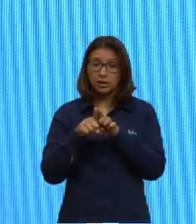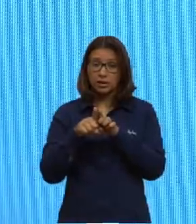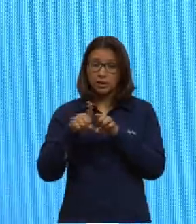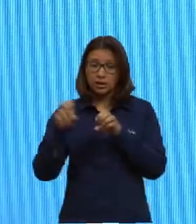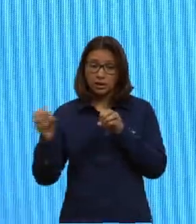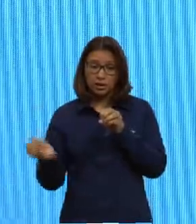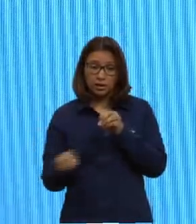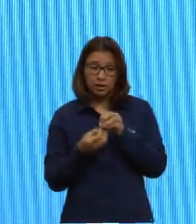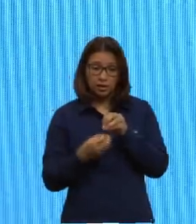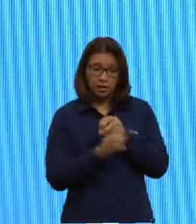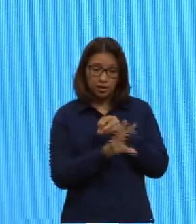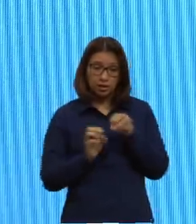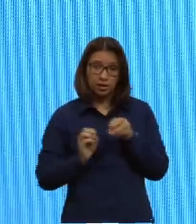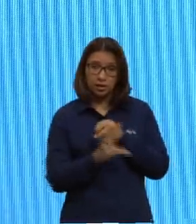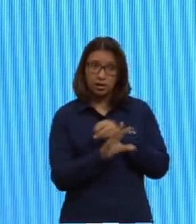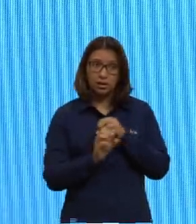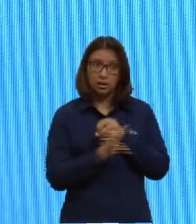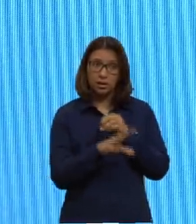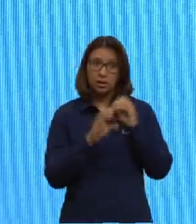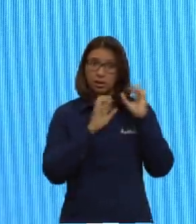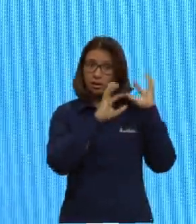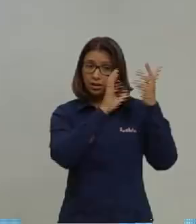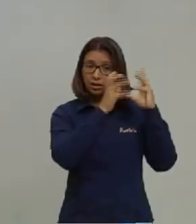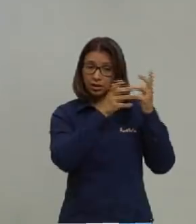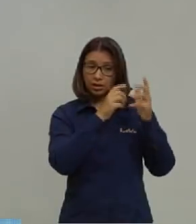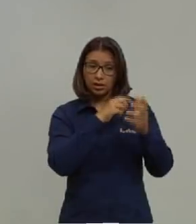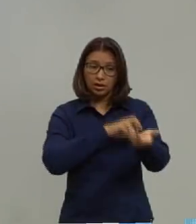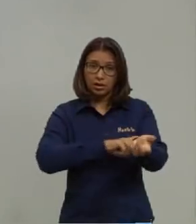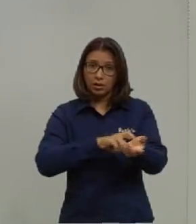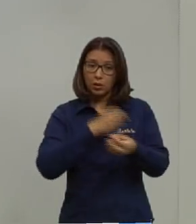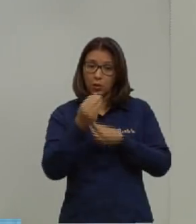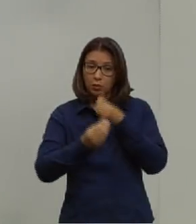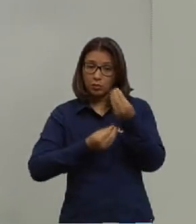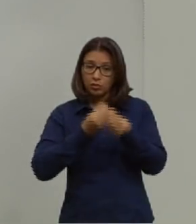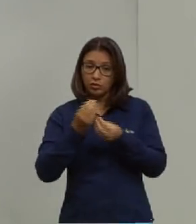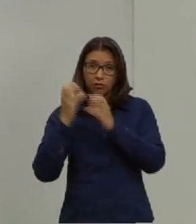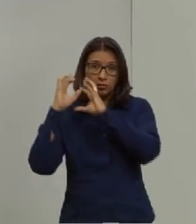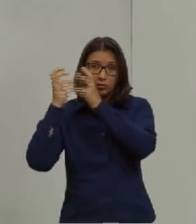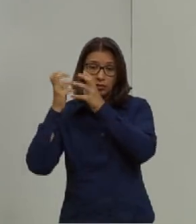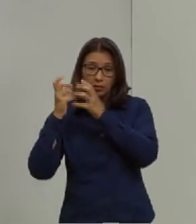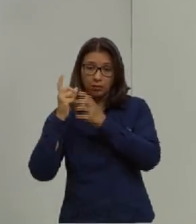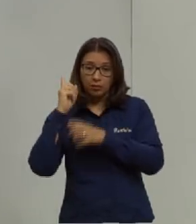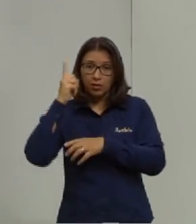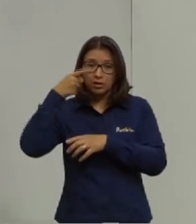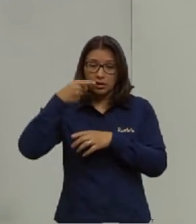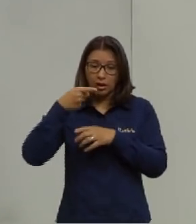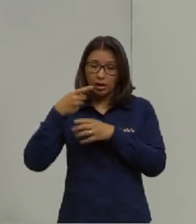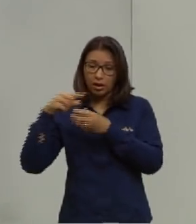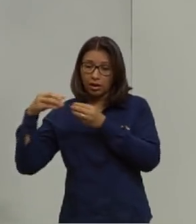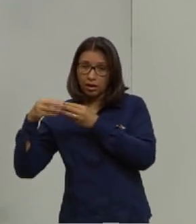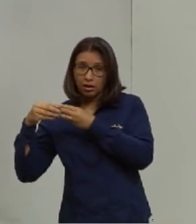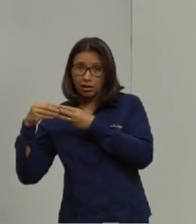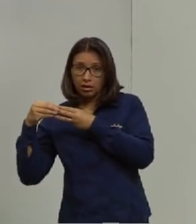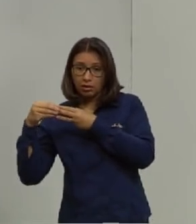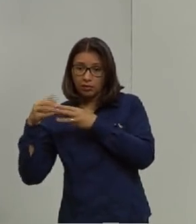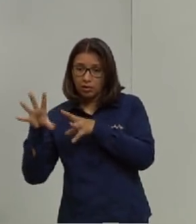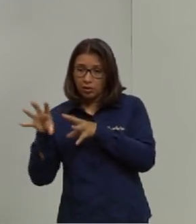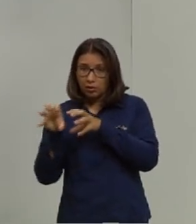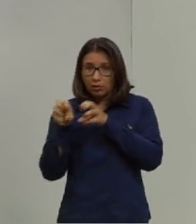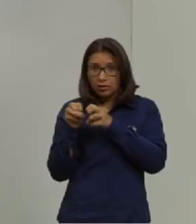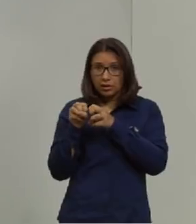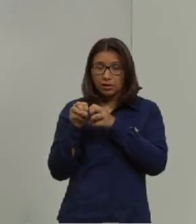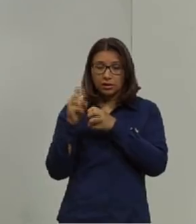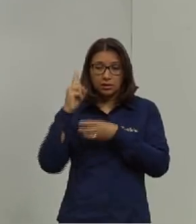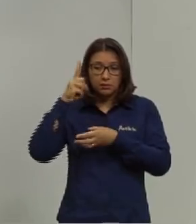nervosos, né? Como é que a gente vai raciocinar ou mandar uma célula muscular se contrair? Eles estão